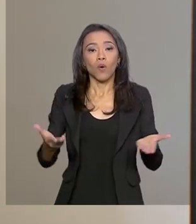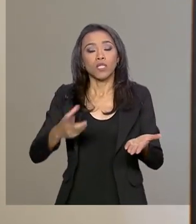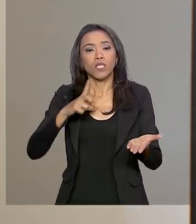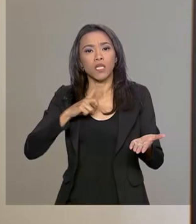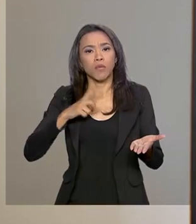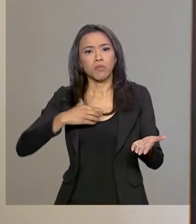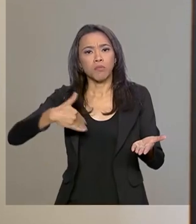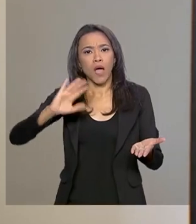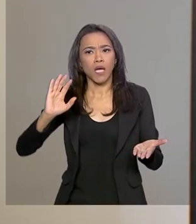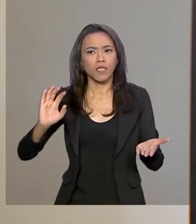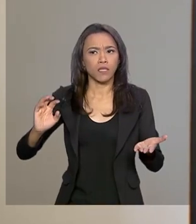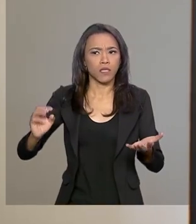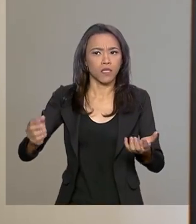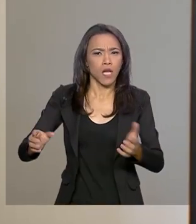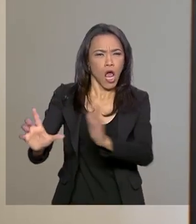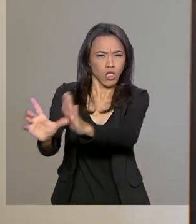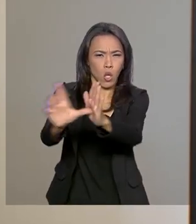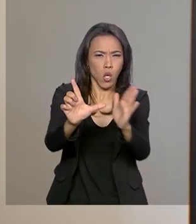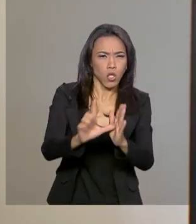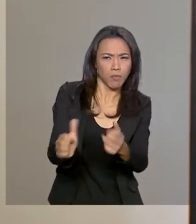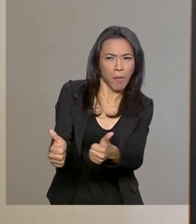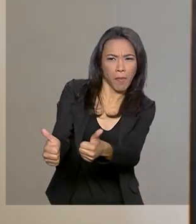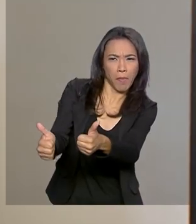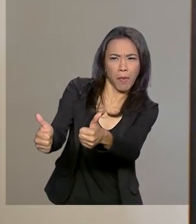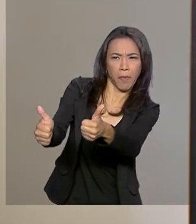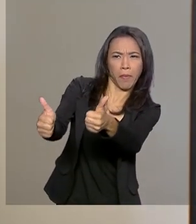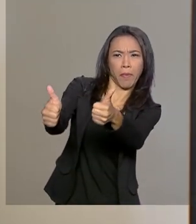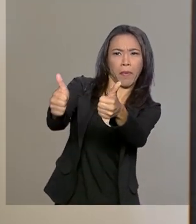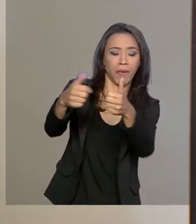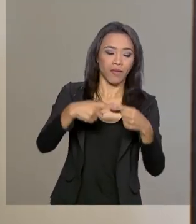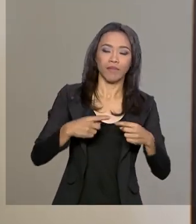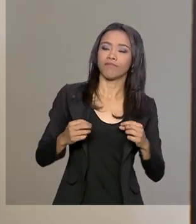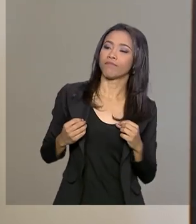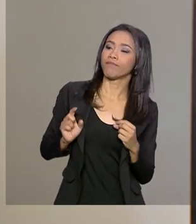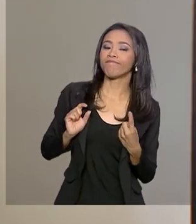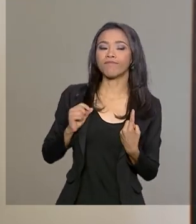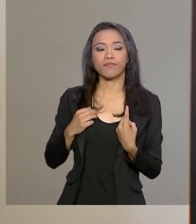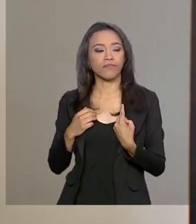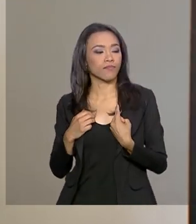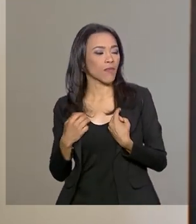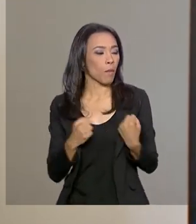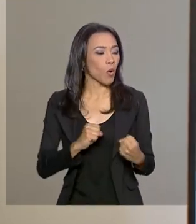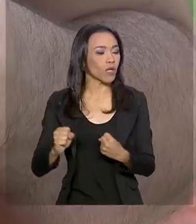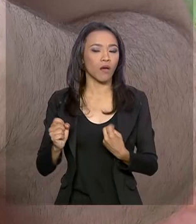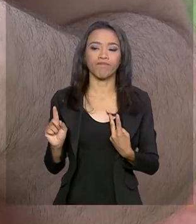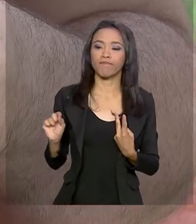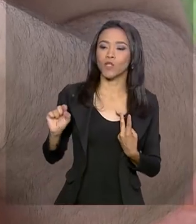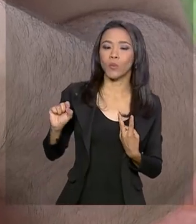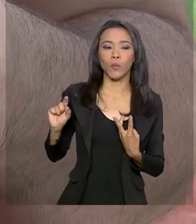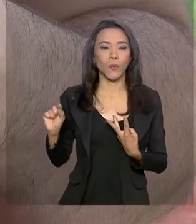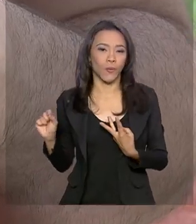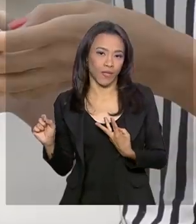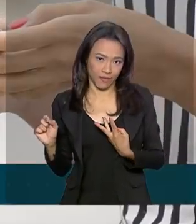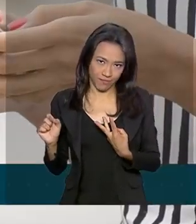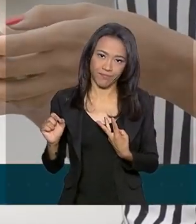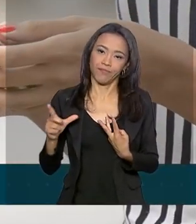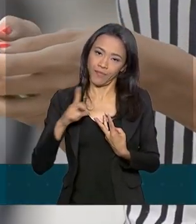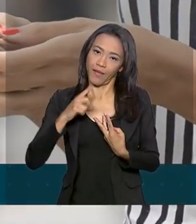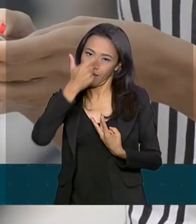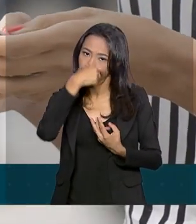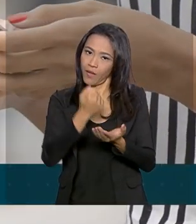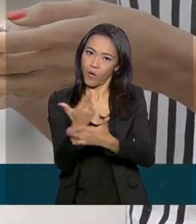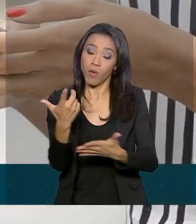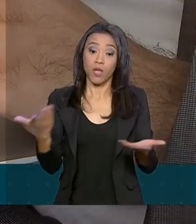concorrência. A concorrência, por assim dizer, empodera o consumidor, dá mais poderes para ele escolher. E com as constantes evoluções